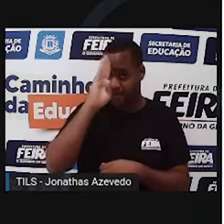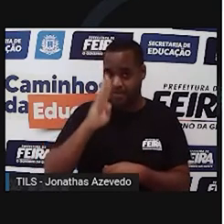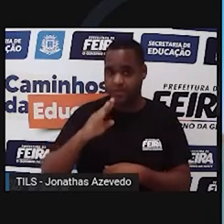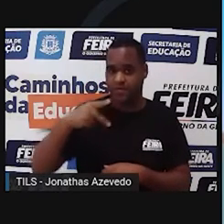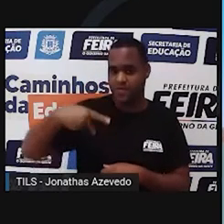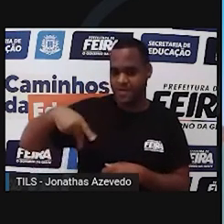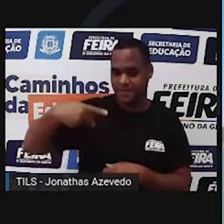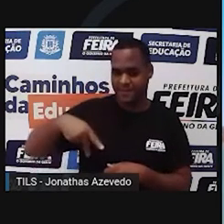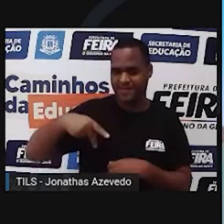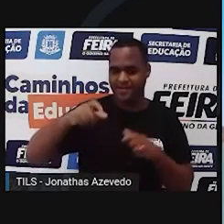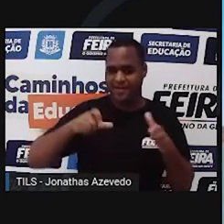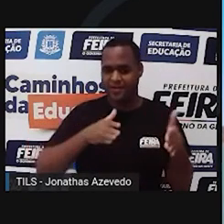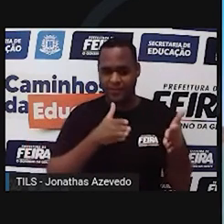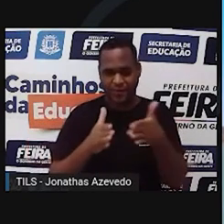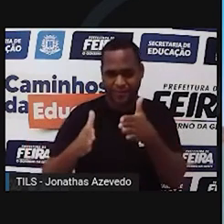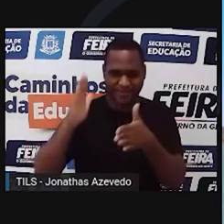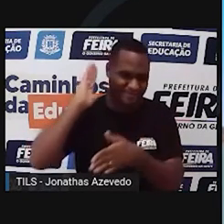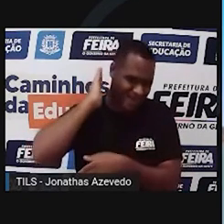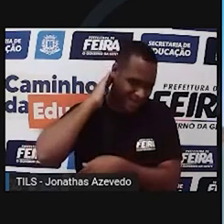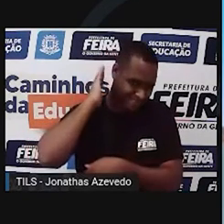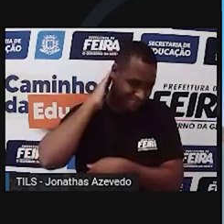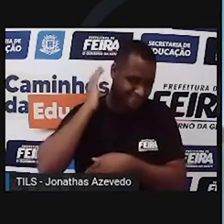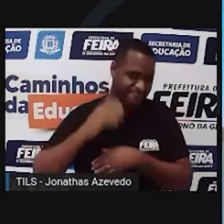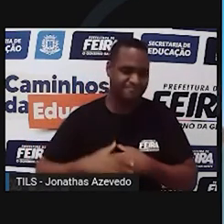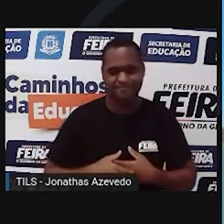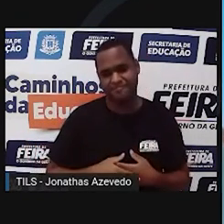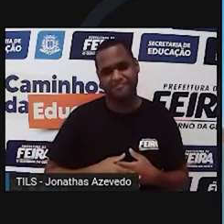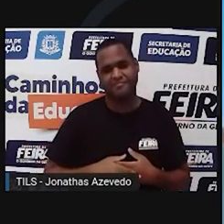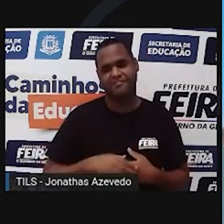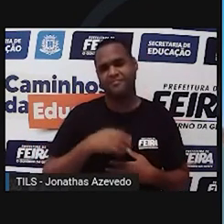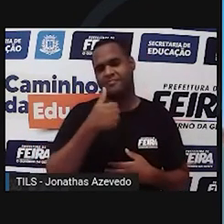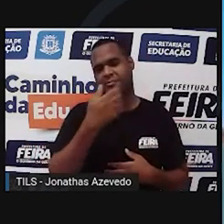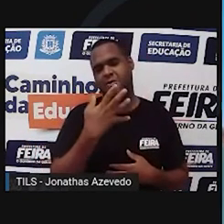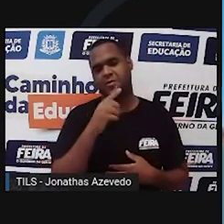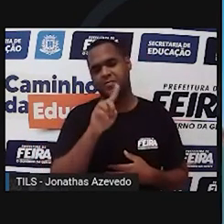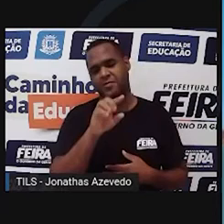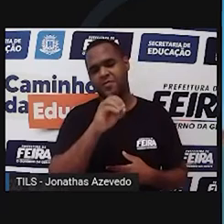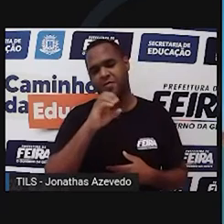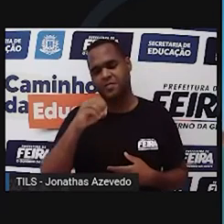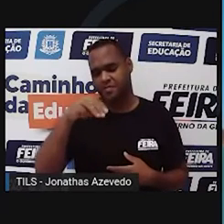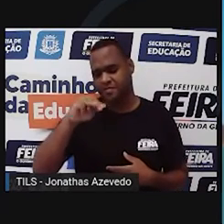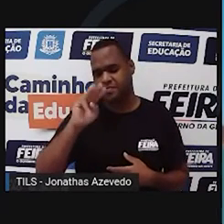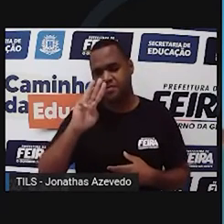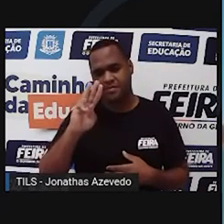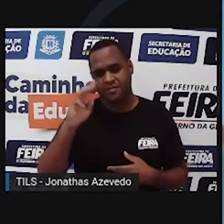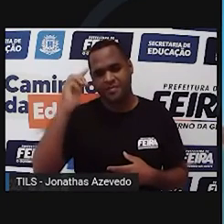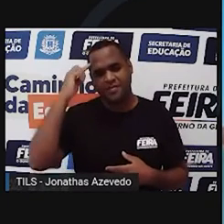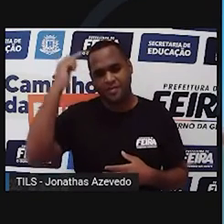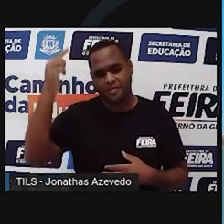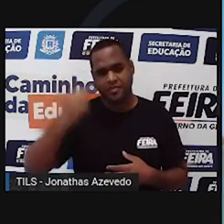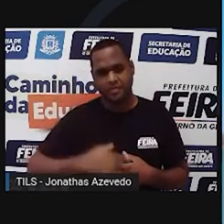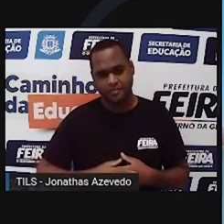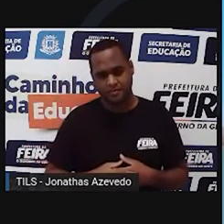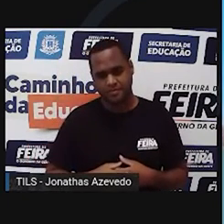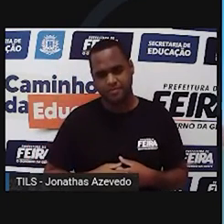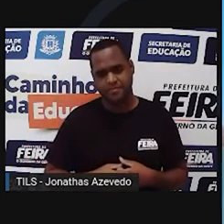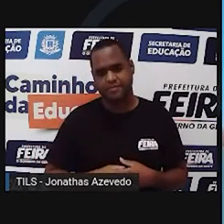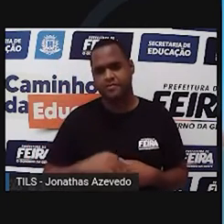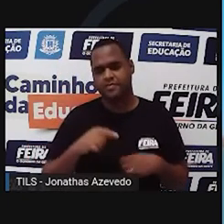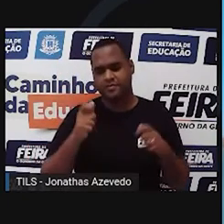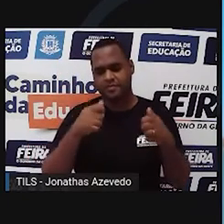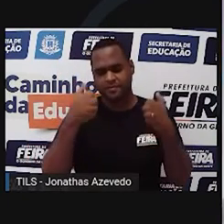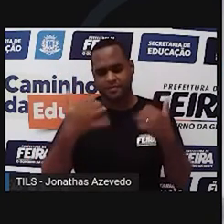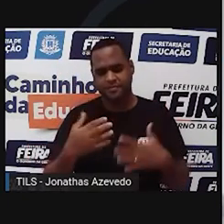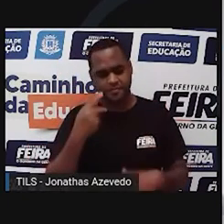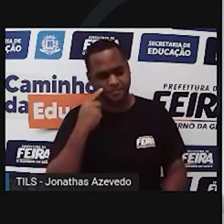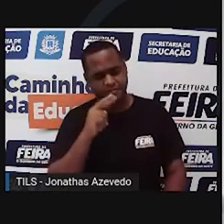Paraná. Essa usina gera cerca de 14 mil megawatts de energia. Então, por isso, você vira para mim e